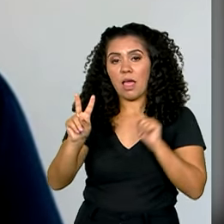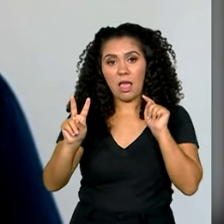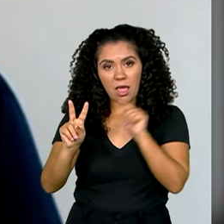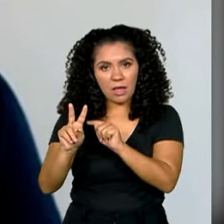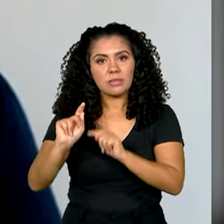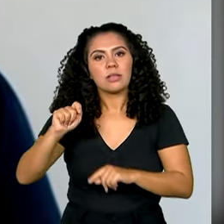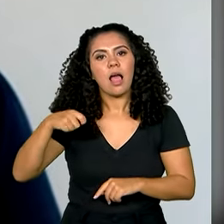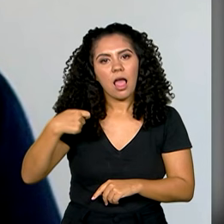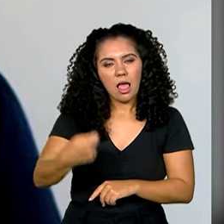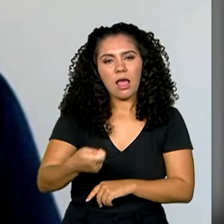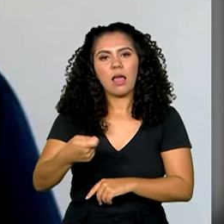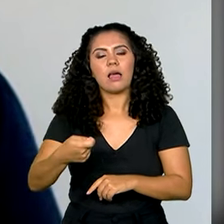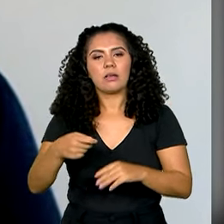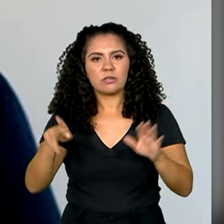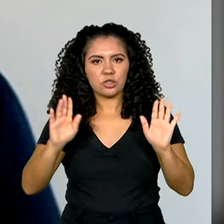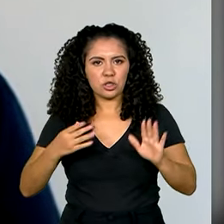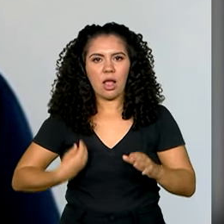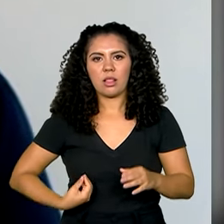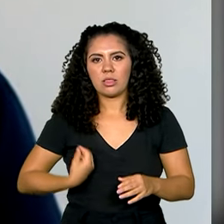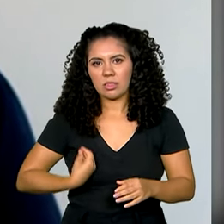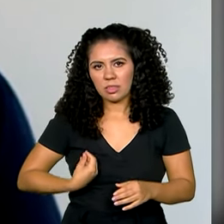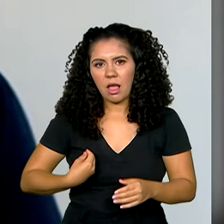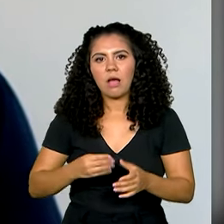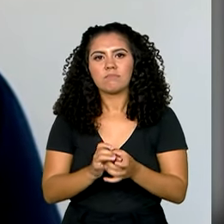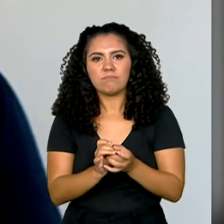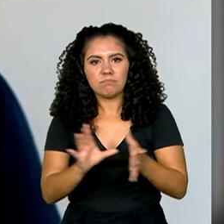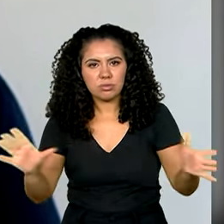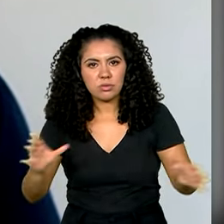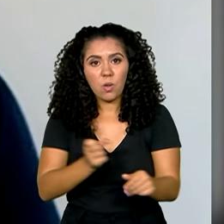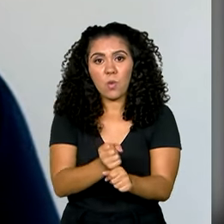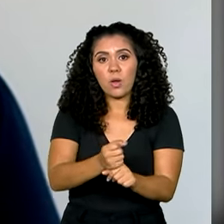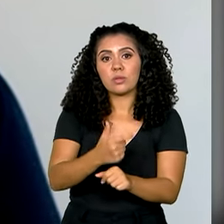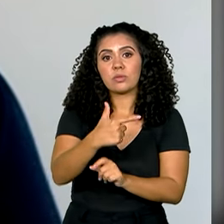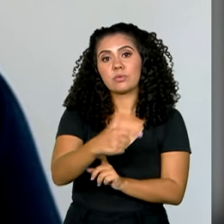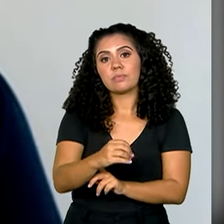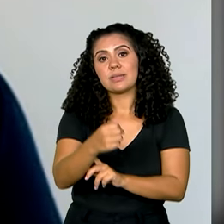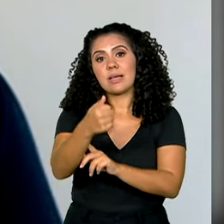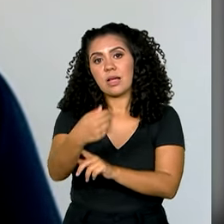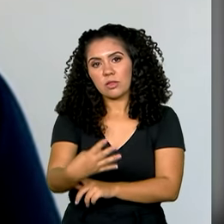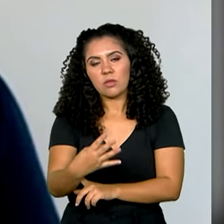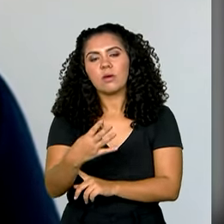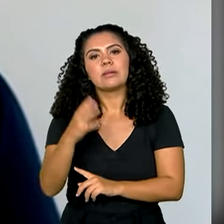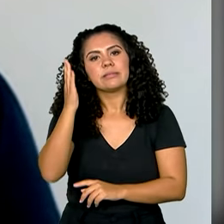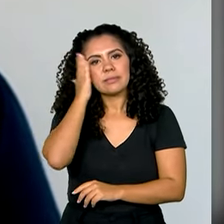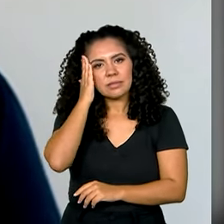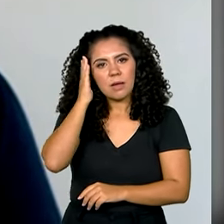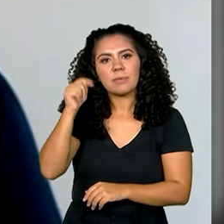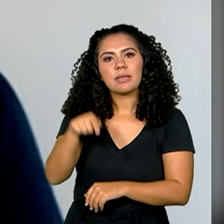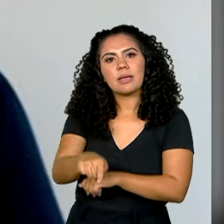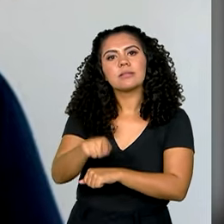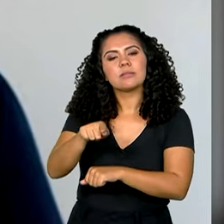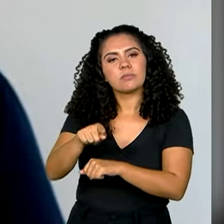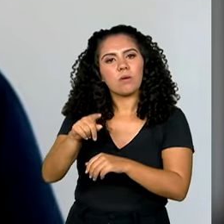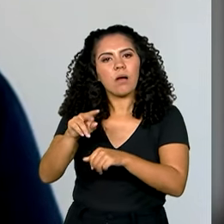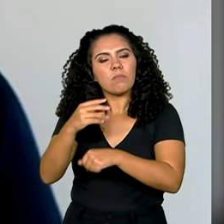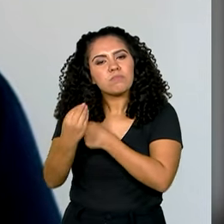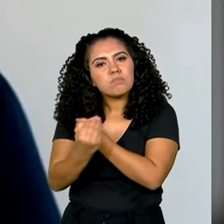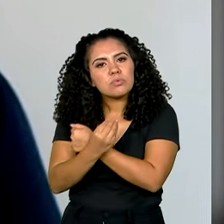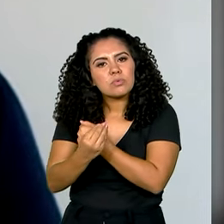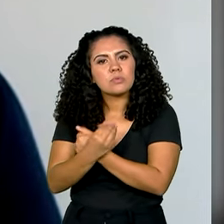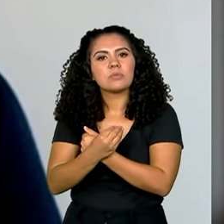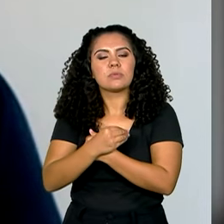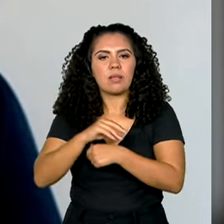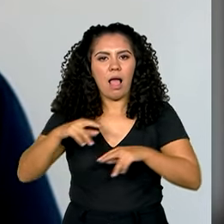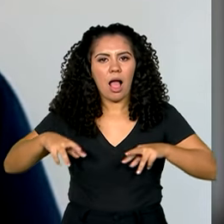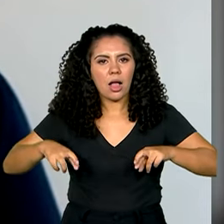disponível já no sistema de saúde desde 2014 e que a gente sabe que ela previne câncer de colo de útero e outros